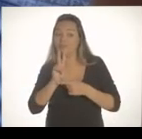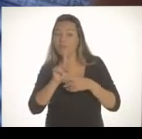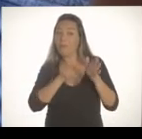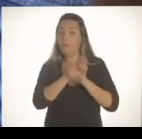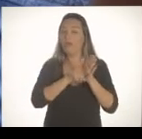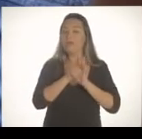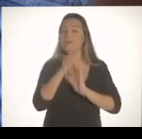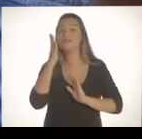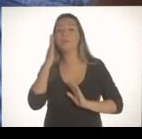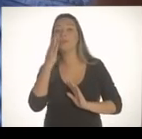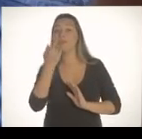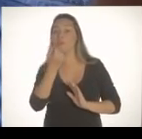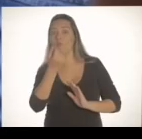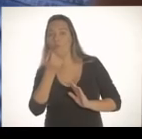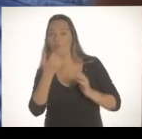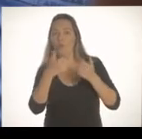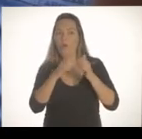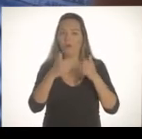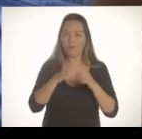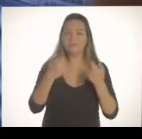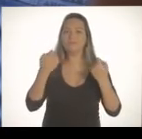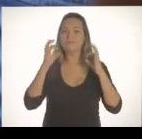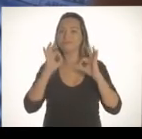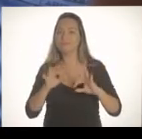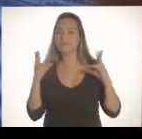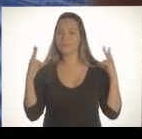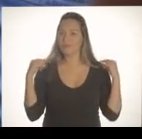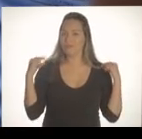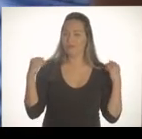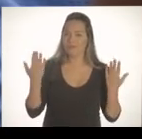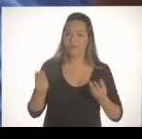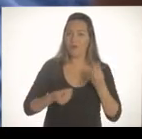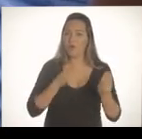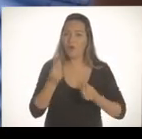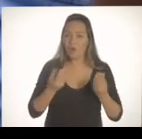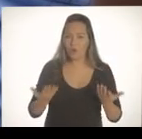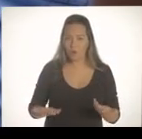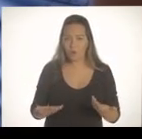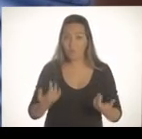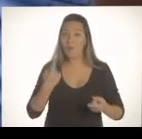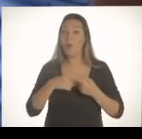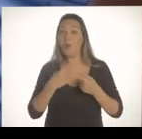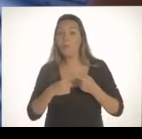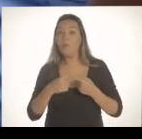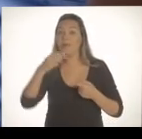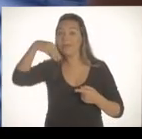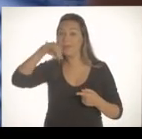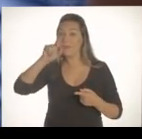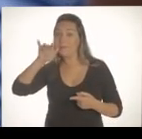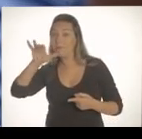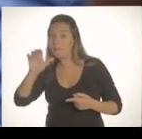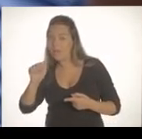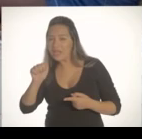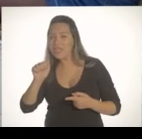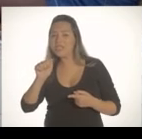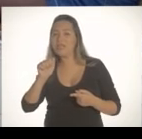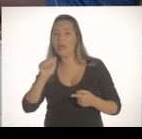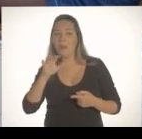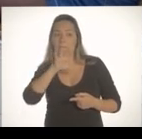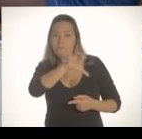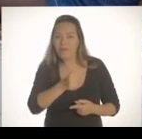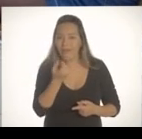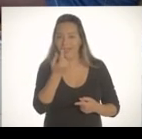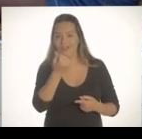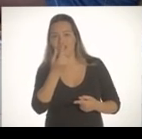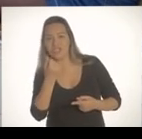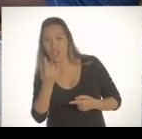Faltou fiscalização. Você tinha que fiscalizar para não deixar esse motorista explorando. Era a principal arrecadação da milícia em vários